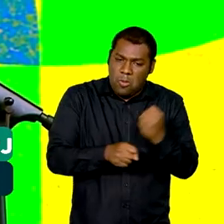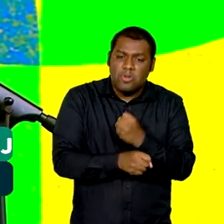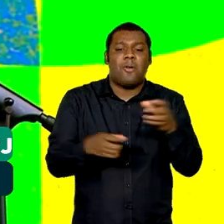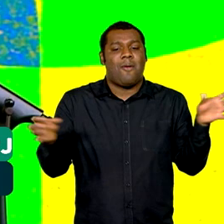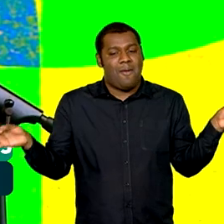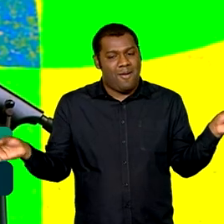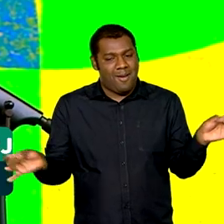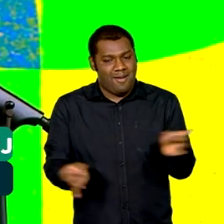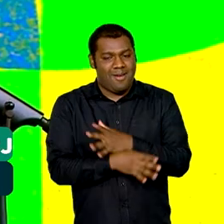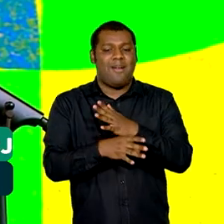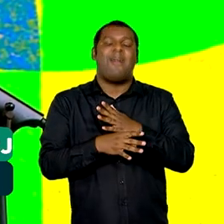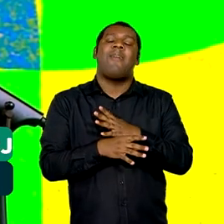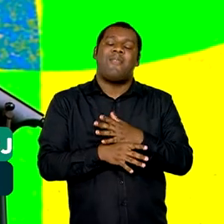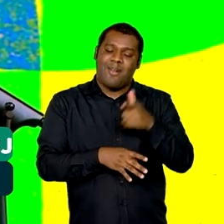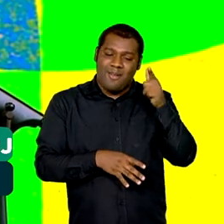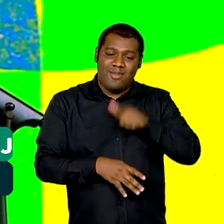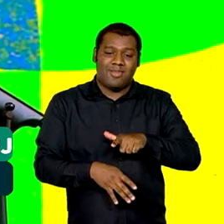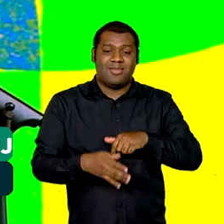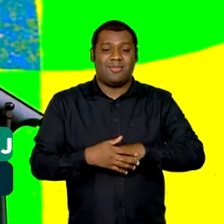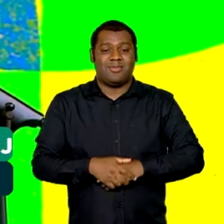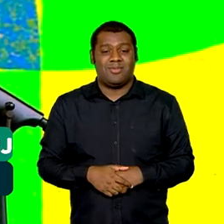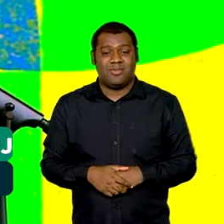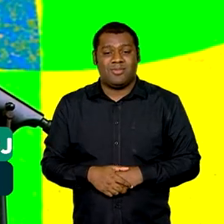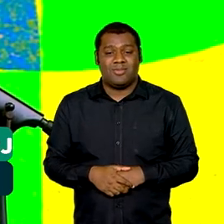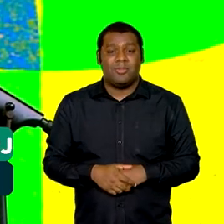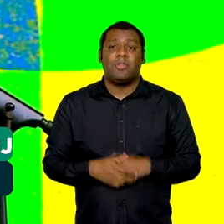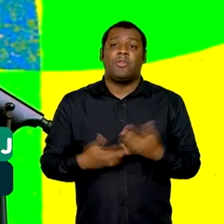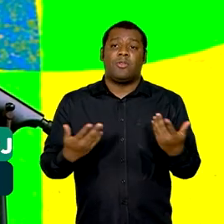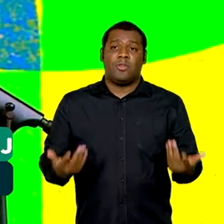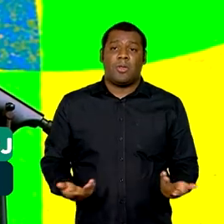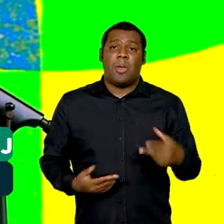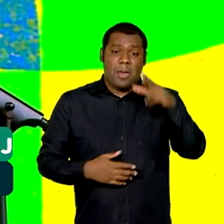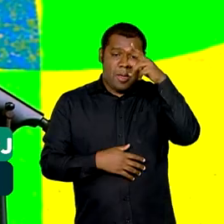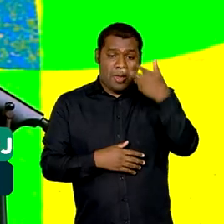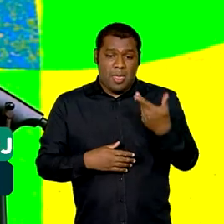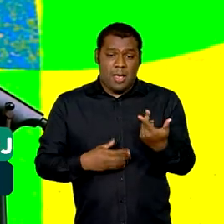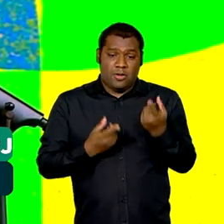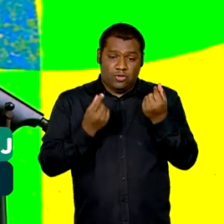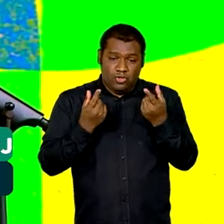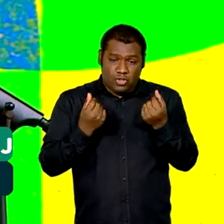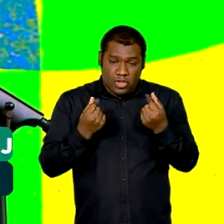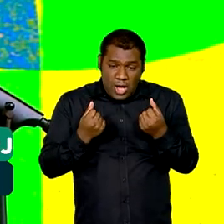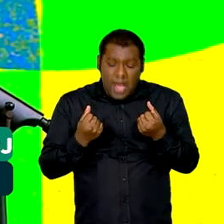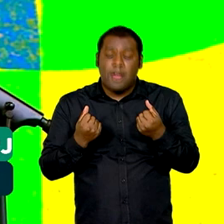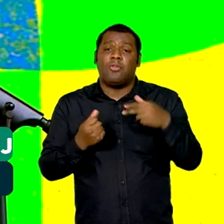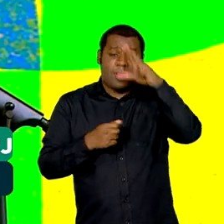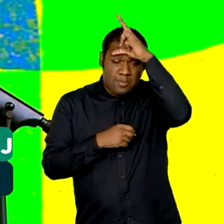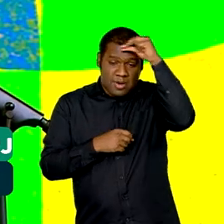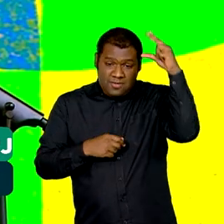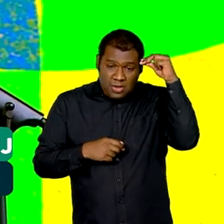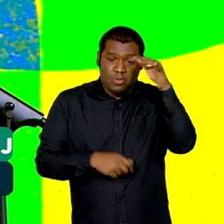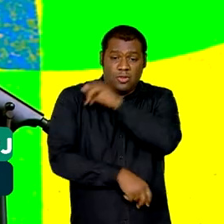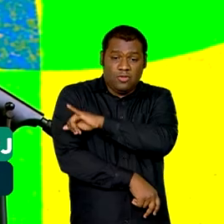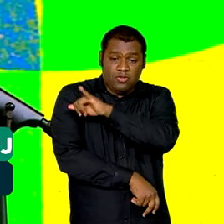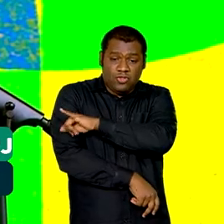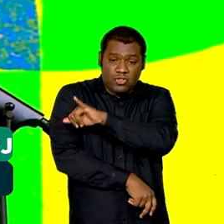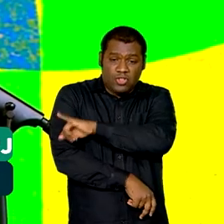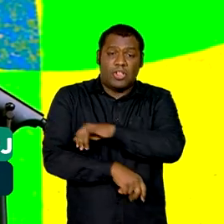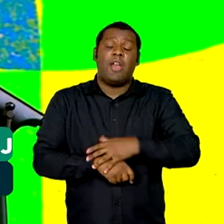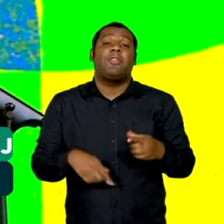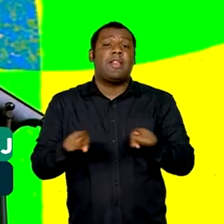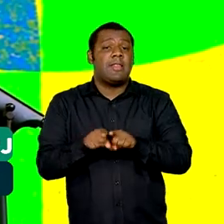meus amigos, são cerca entre os recursos da Prefeitura do Rio de Janeiro e do governo federal, são cerca de 2